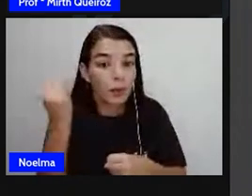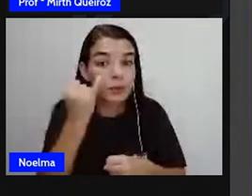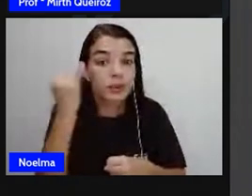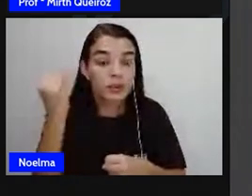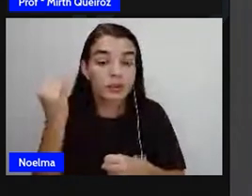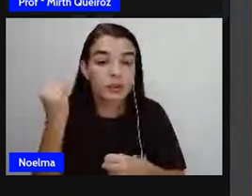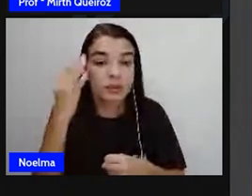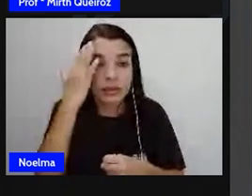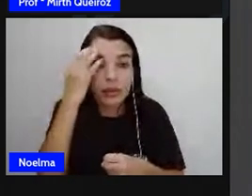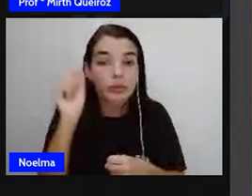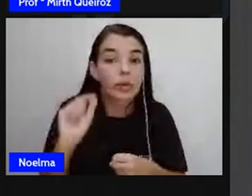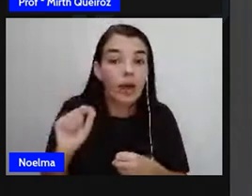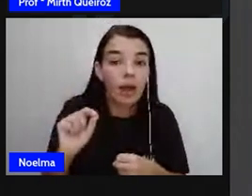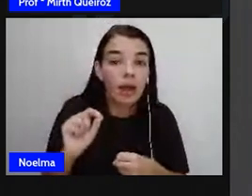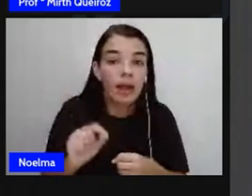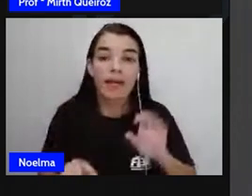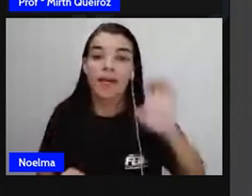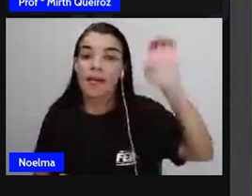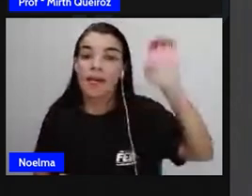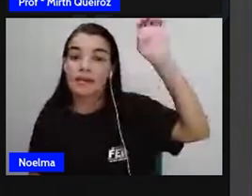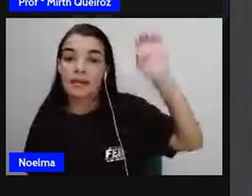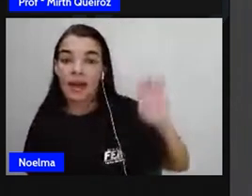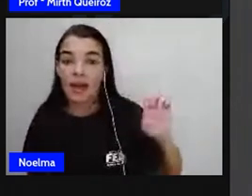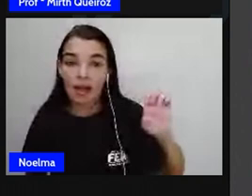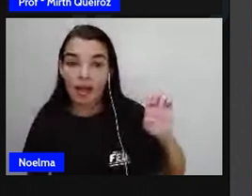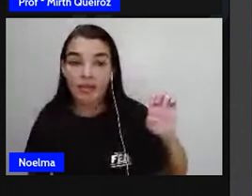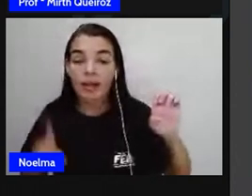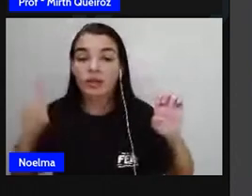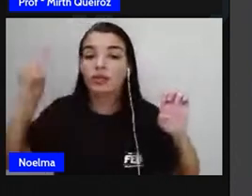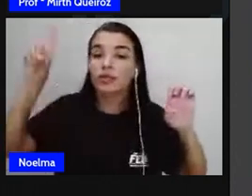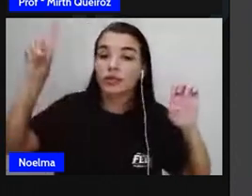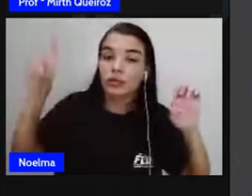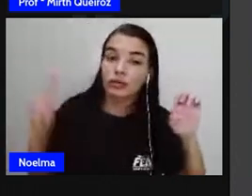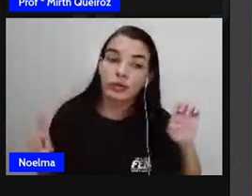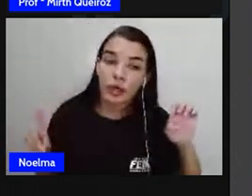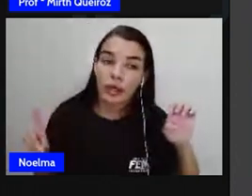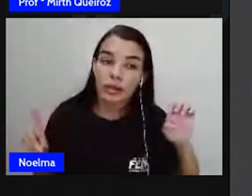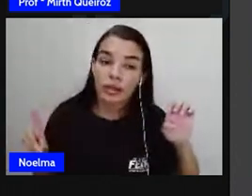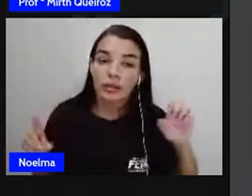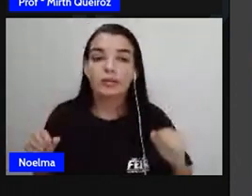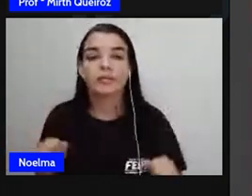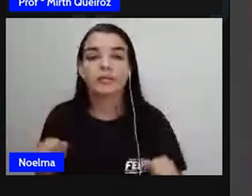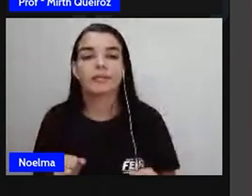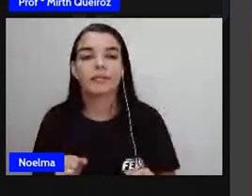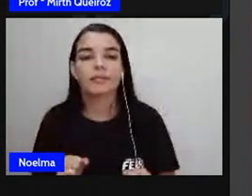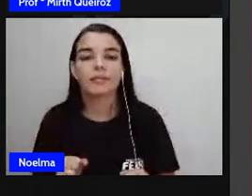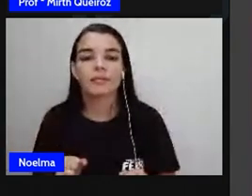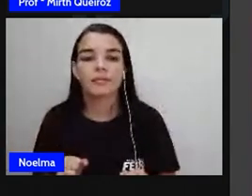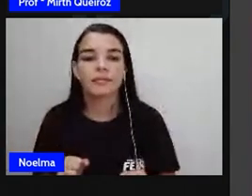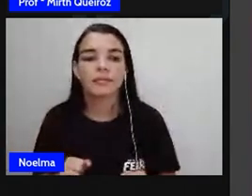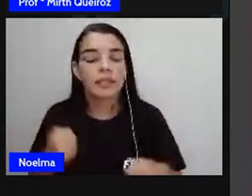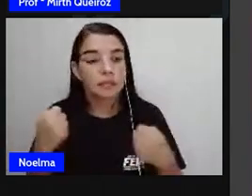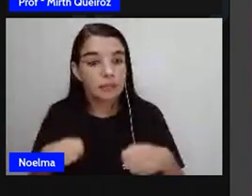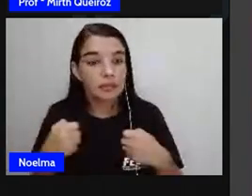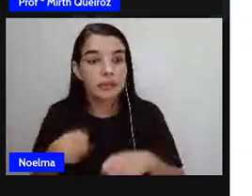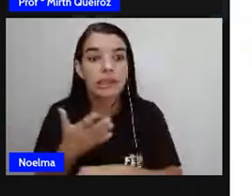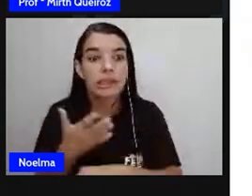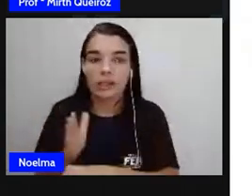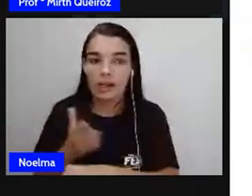Conceitos esses como, esquerda e direita, é importante treinar bastante.